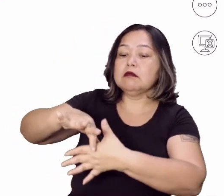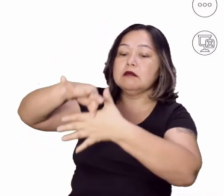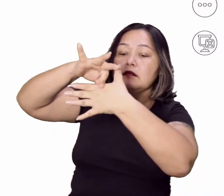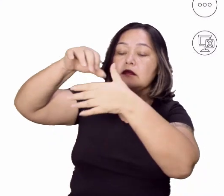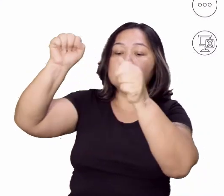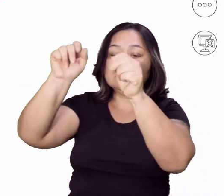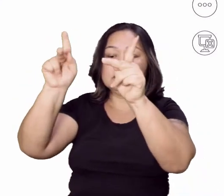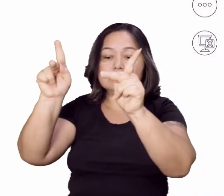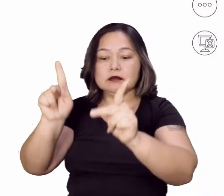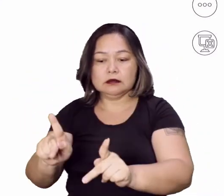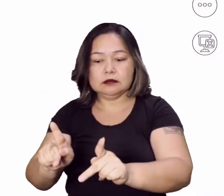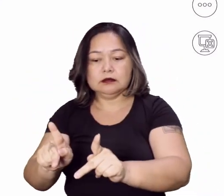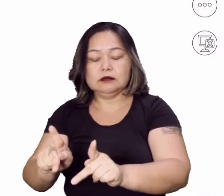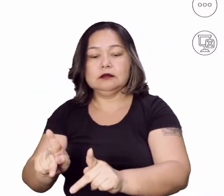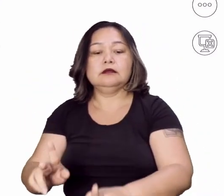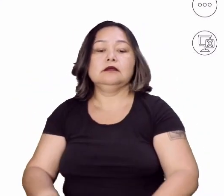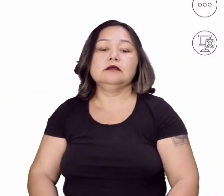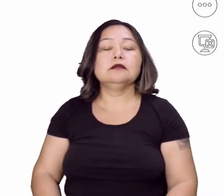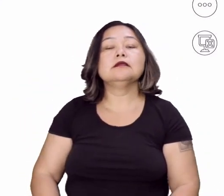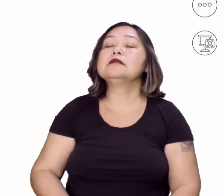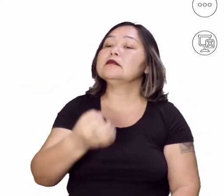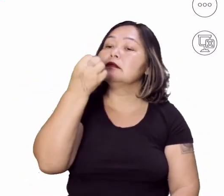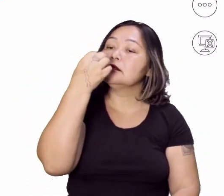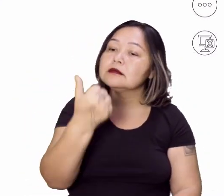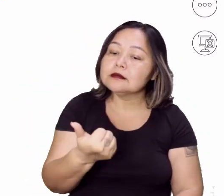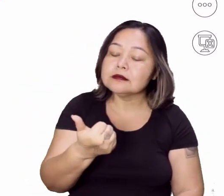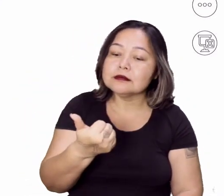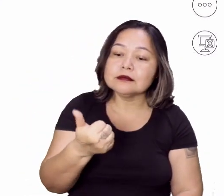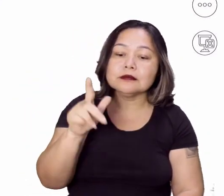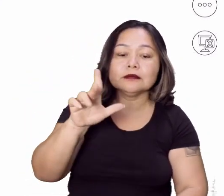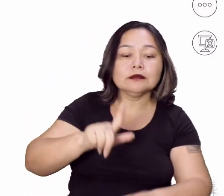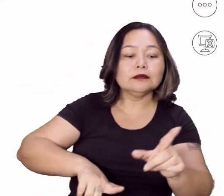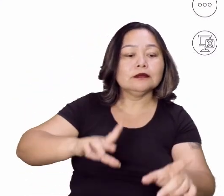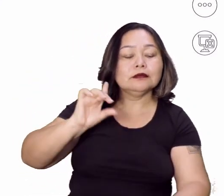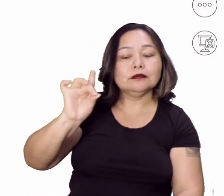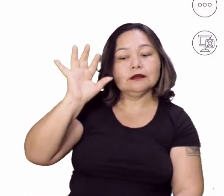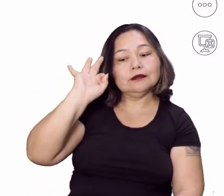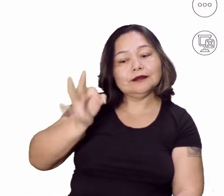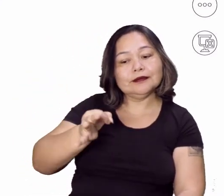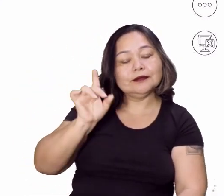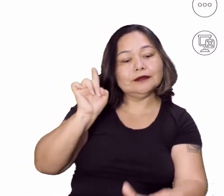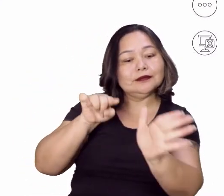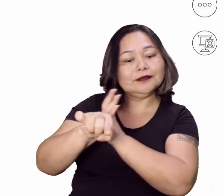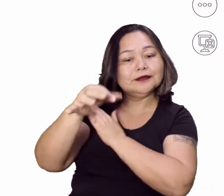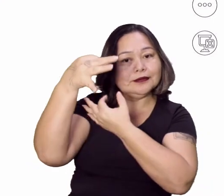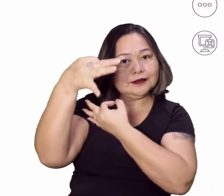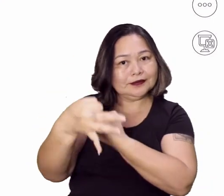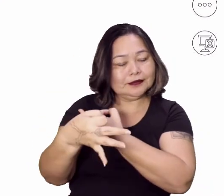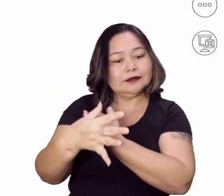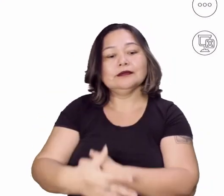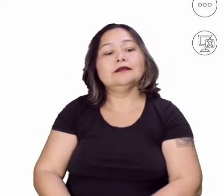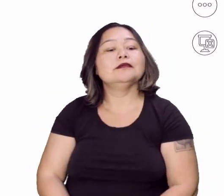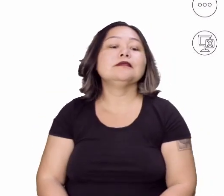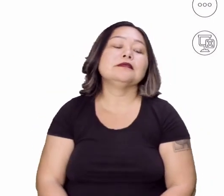pacifista. Muito bem. Então, letra D é a correta dessa questão, tá certo?